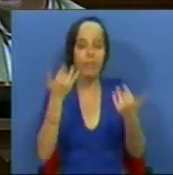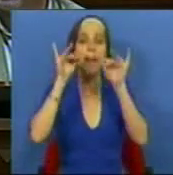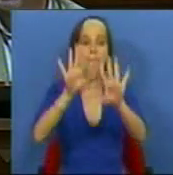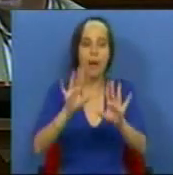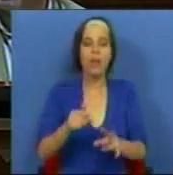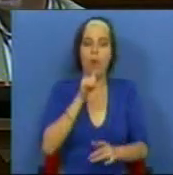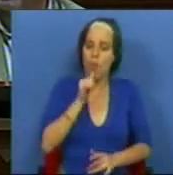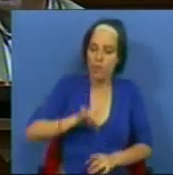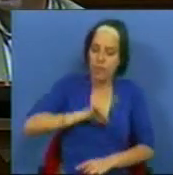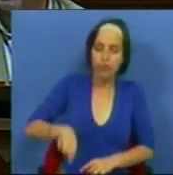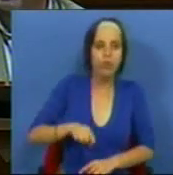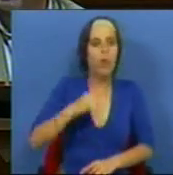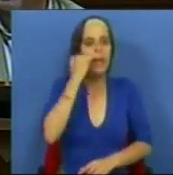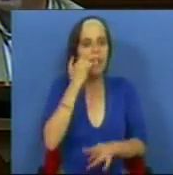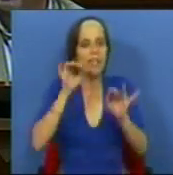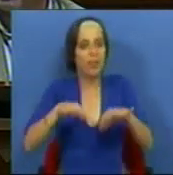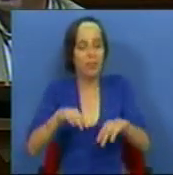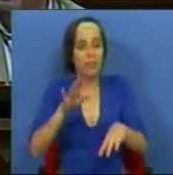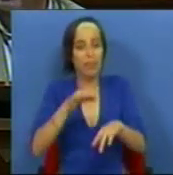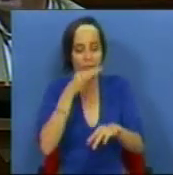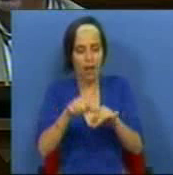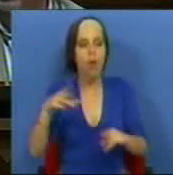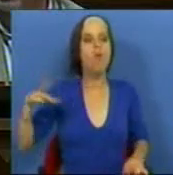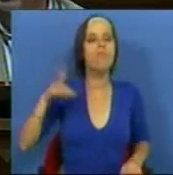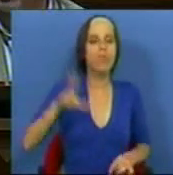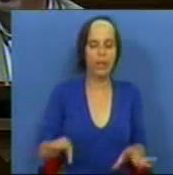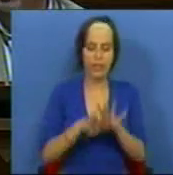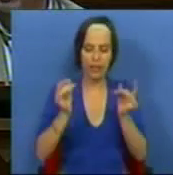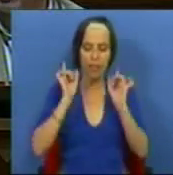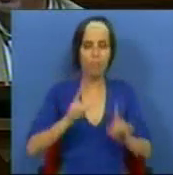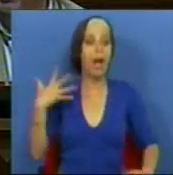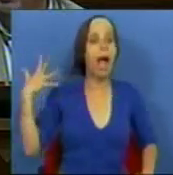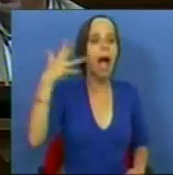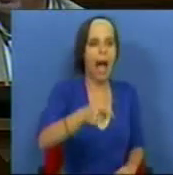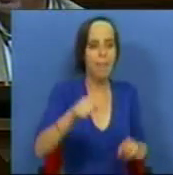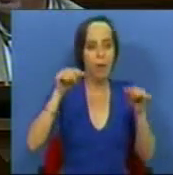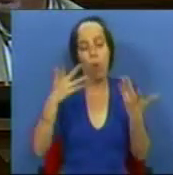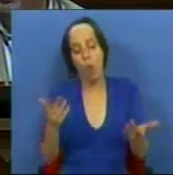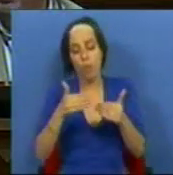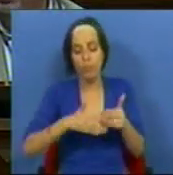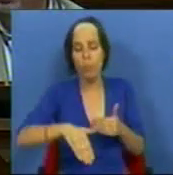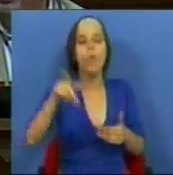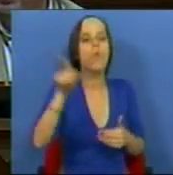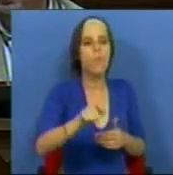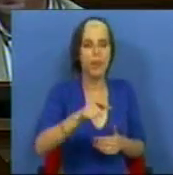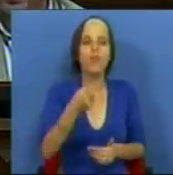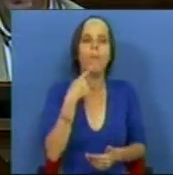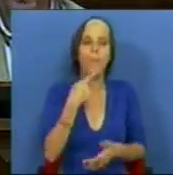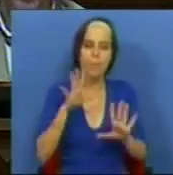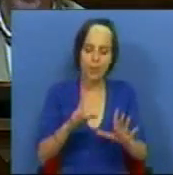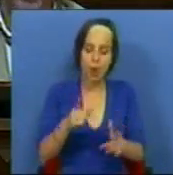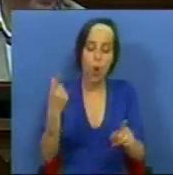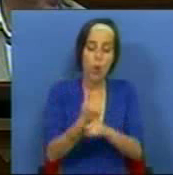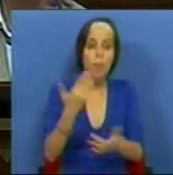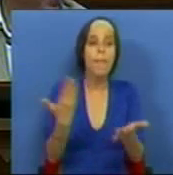é de saída da crise que nós estamos a falar, os portugueses também, a partir de amanhã ou a partir do próximo mês, perceberão. Quando